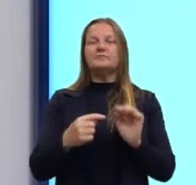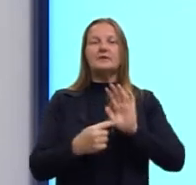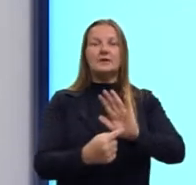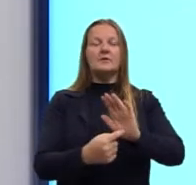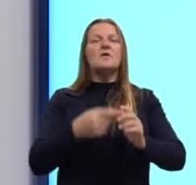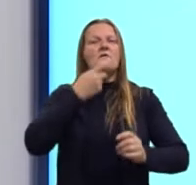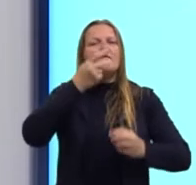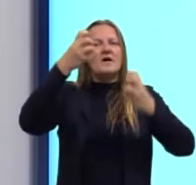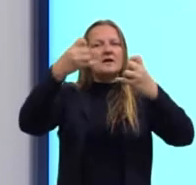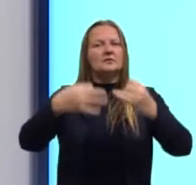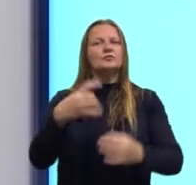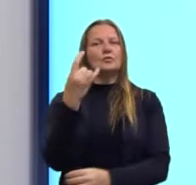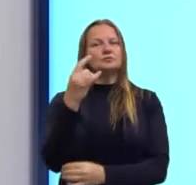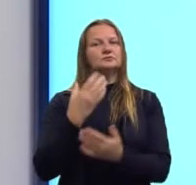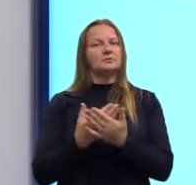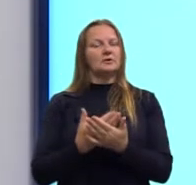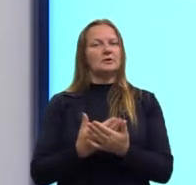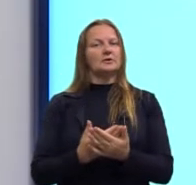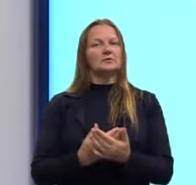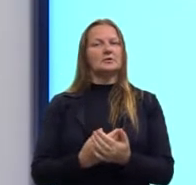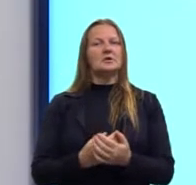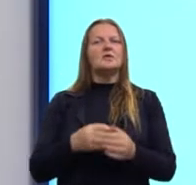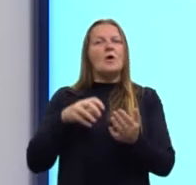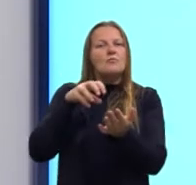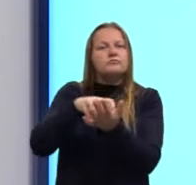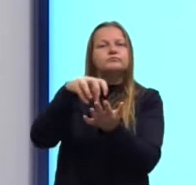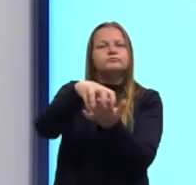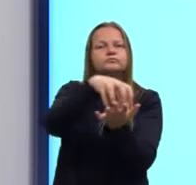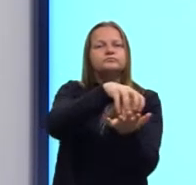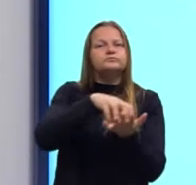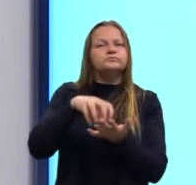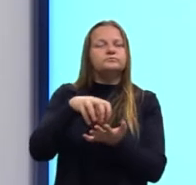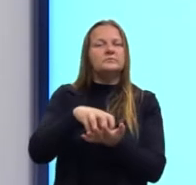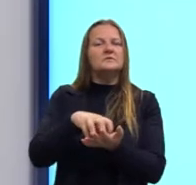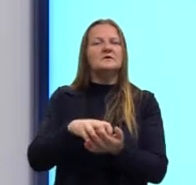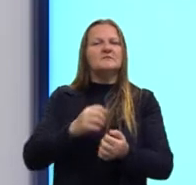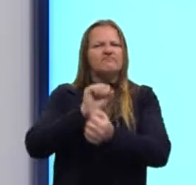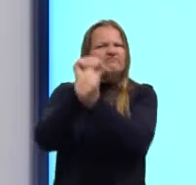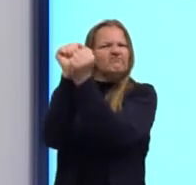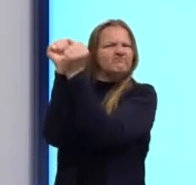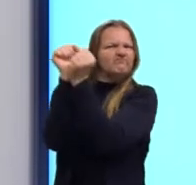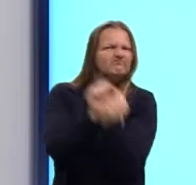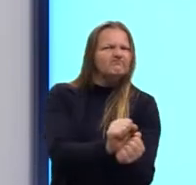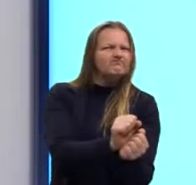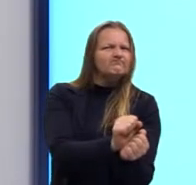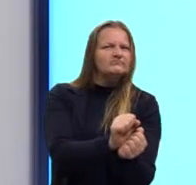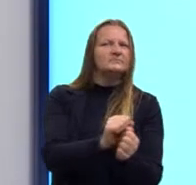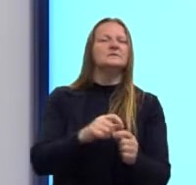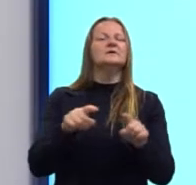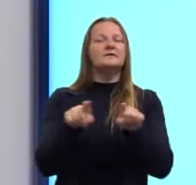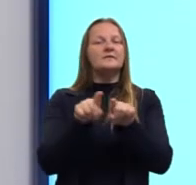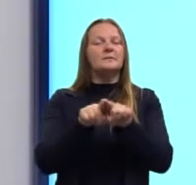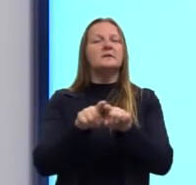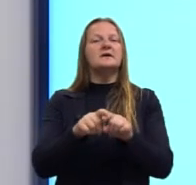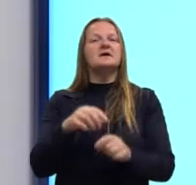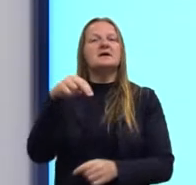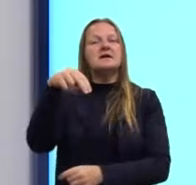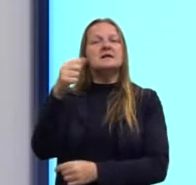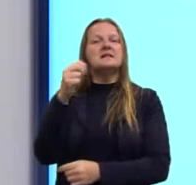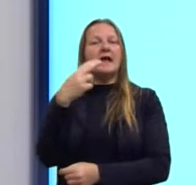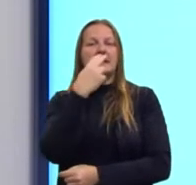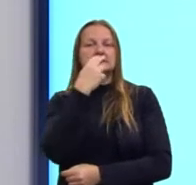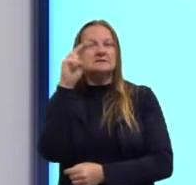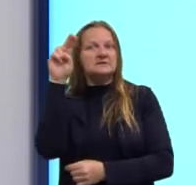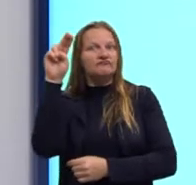vem falando nas últimas aulas. Vem da colonização, vem da escravidão. Também tem a ver com o nazifascismo,